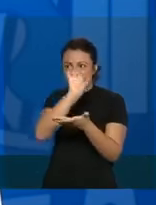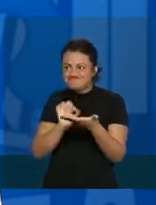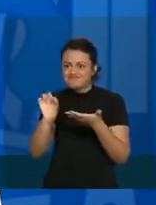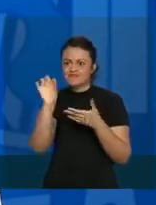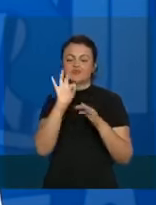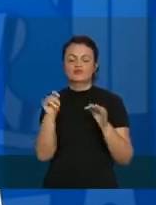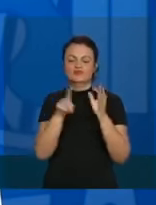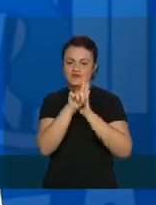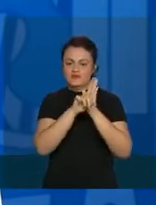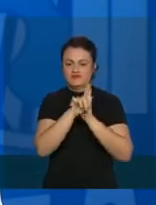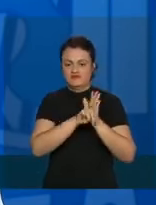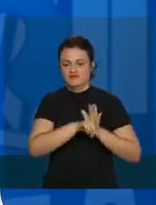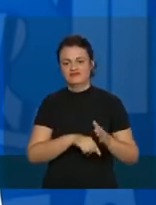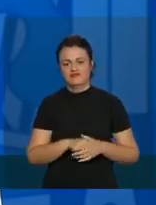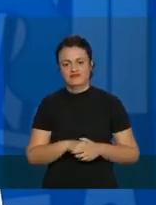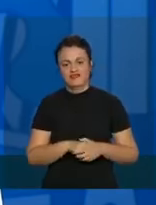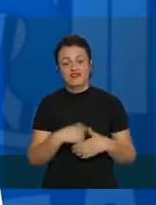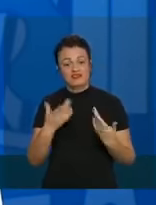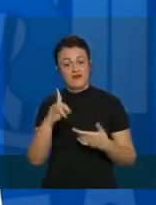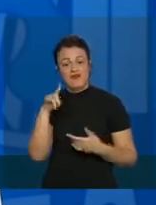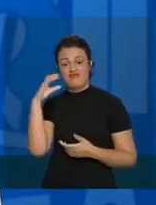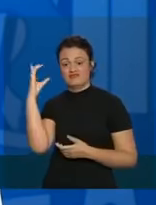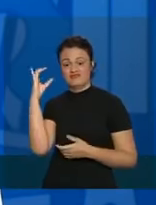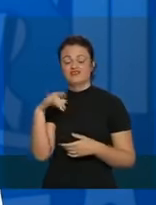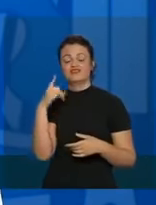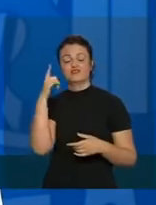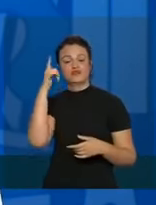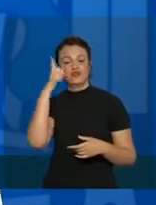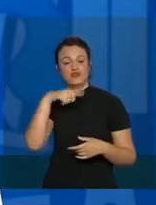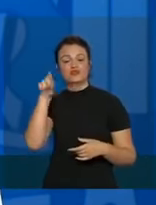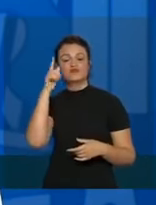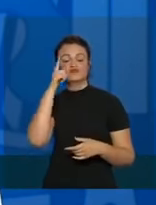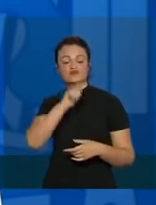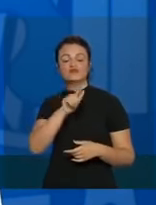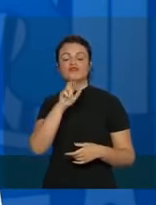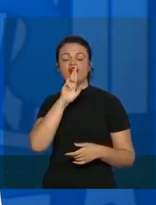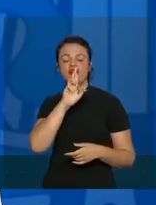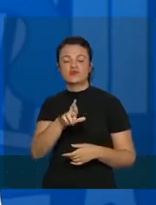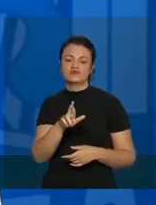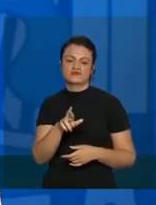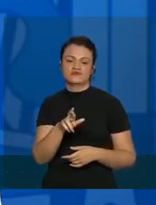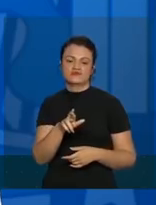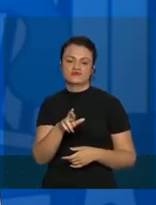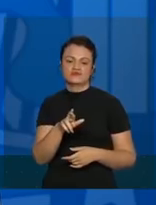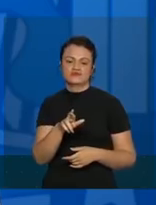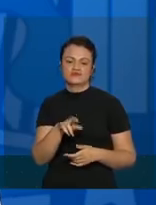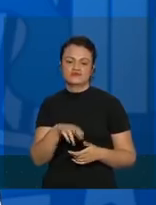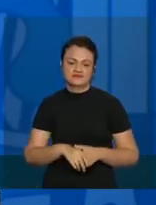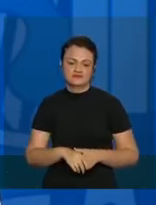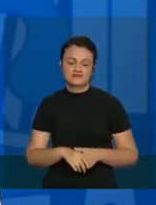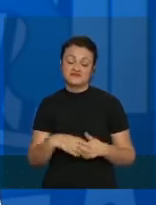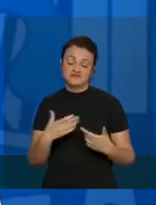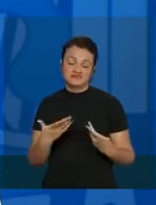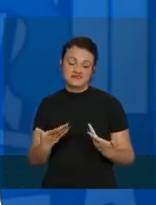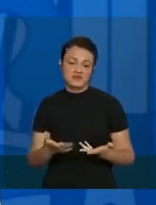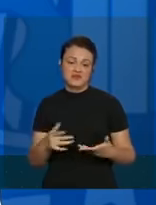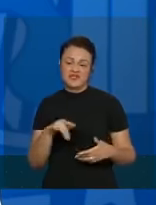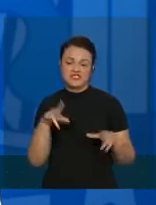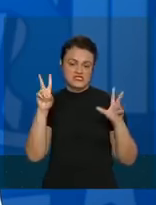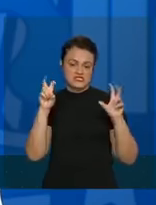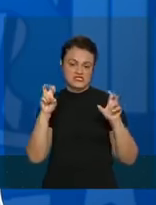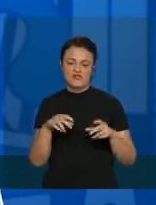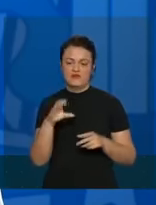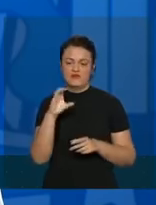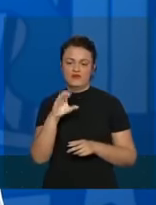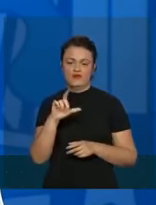pesquisando. Então, é da ciência que nós vamos ter sempre as melhores respostas. Então, esse assunto